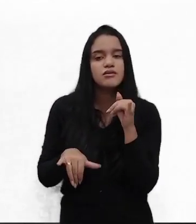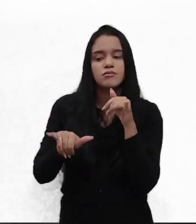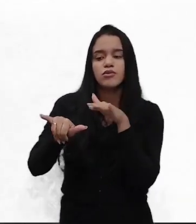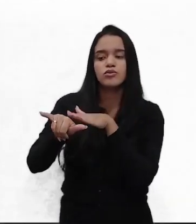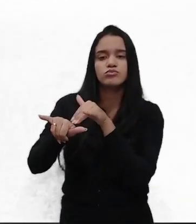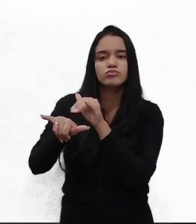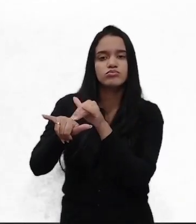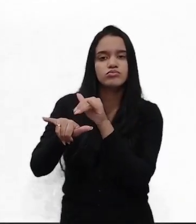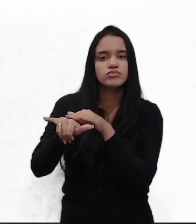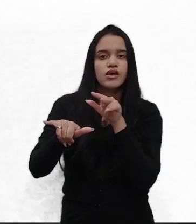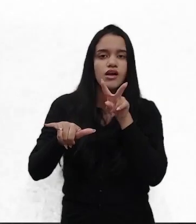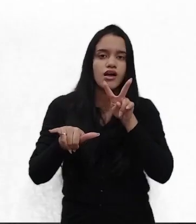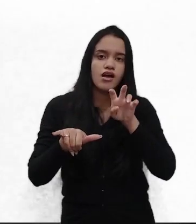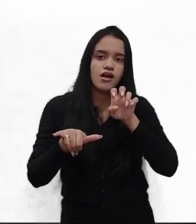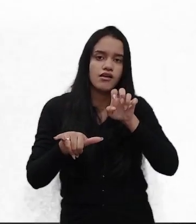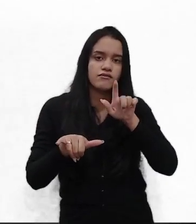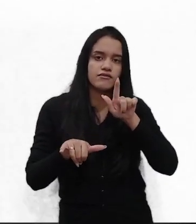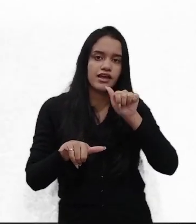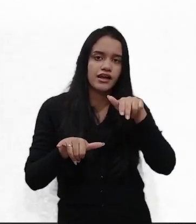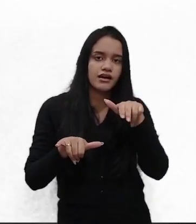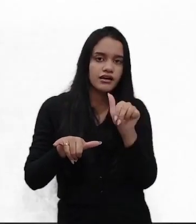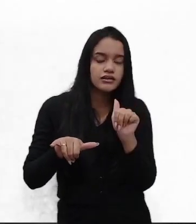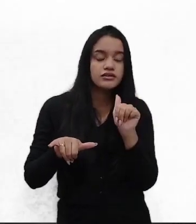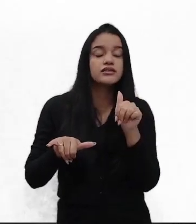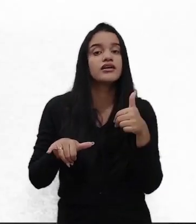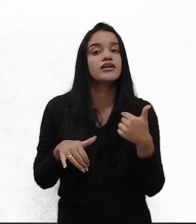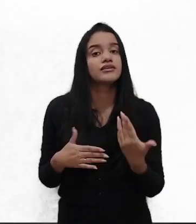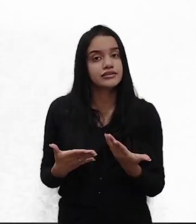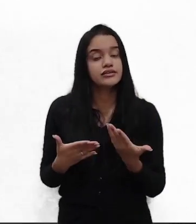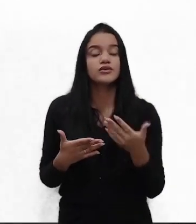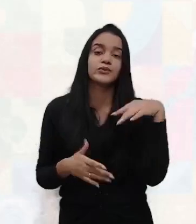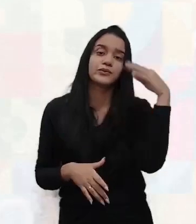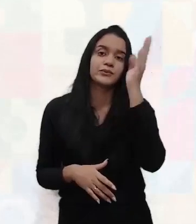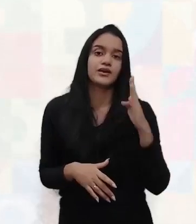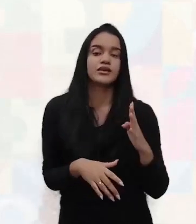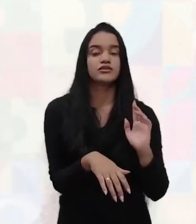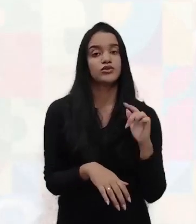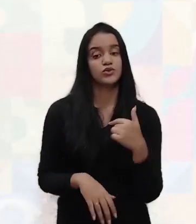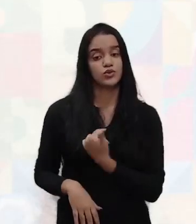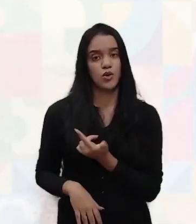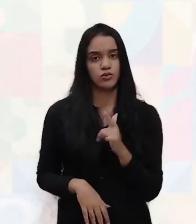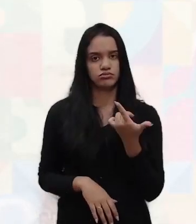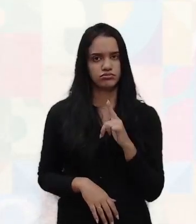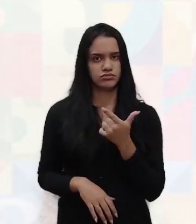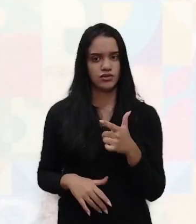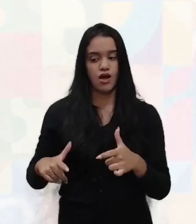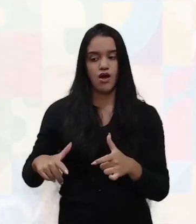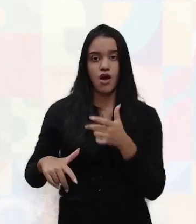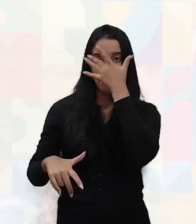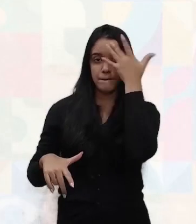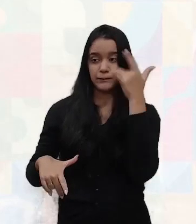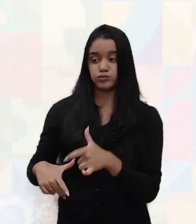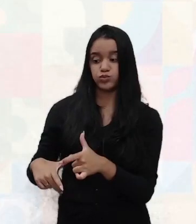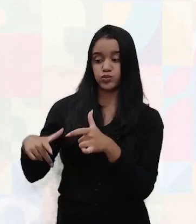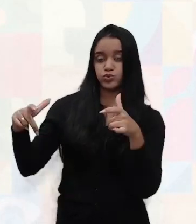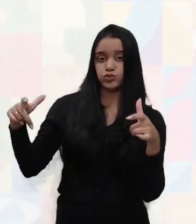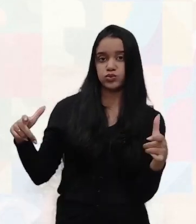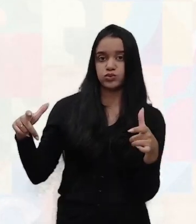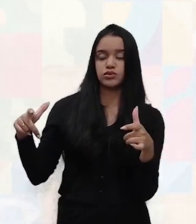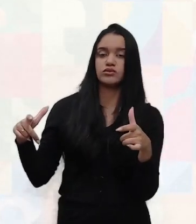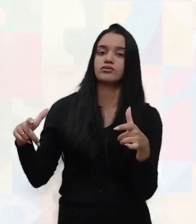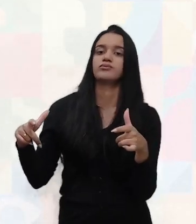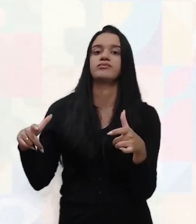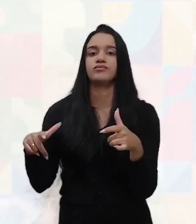nicho de mercado, mas não é um nicho de mercado tão abrangente. No Brasil, nós não temos esse tamanho de gente que é adepto ao